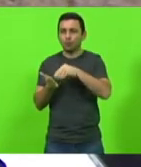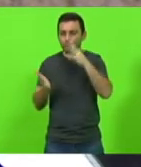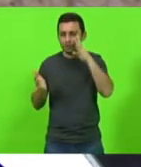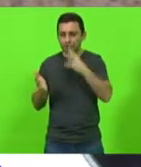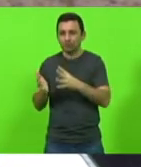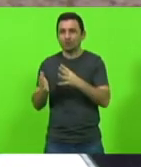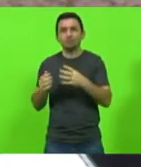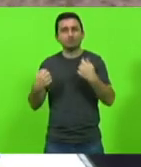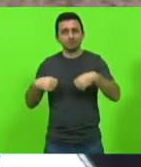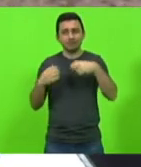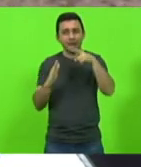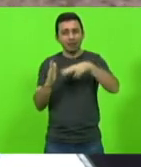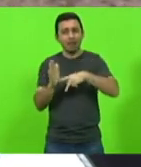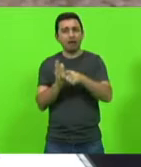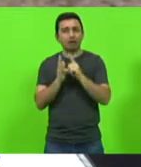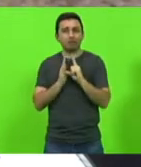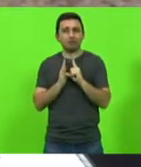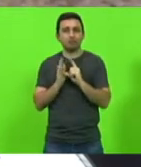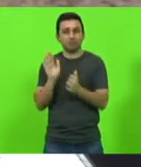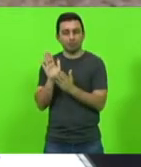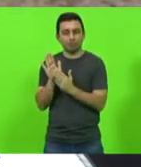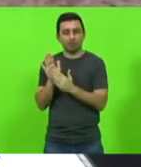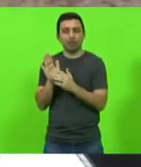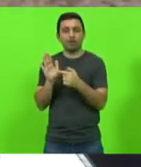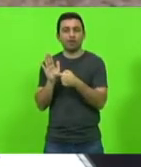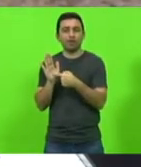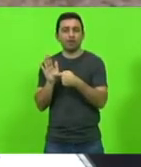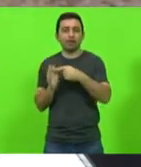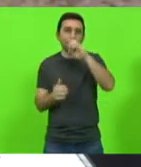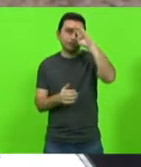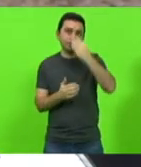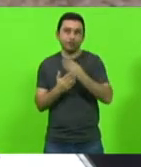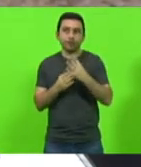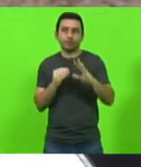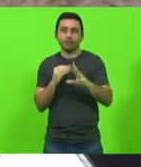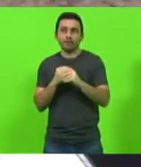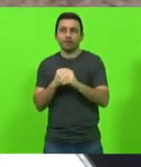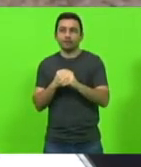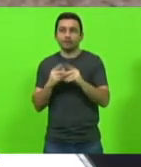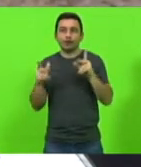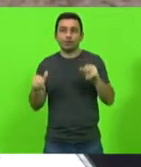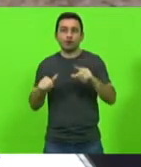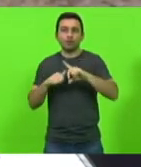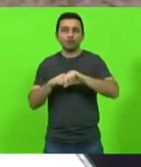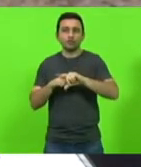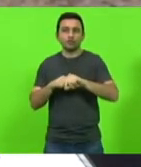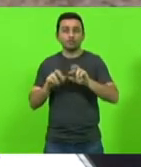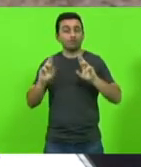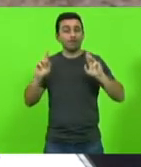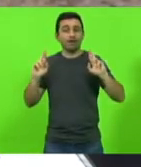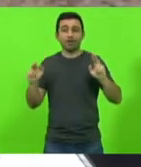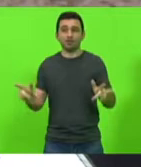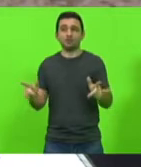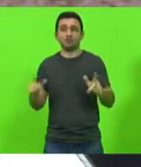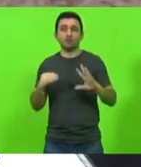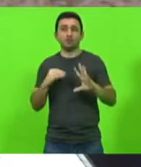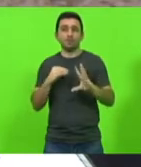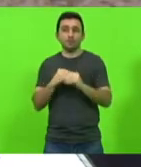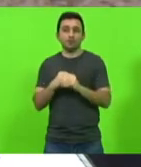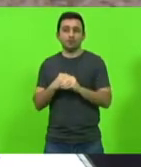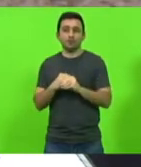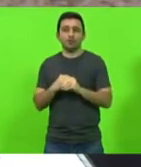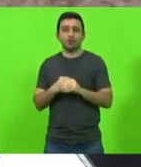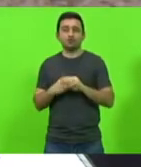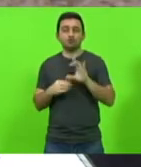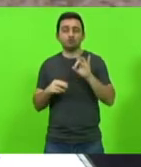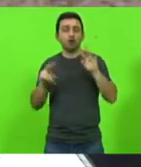lido antes de propor o proponente acreditou que emmenta é igual o artigo não é emmenta apenas estabelece um